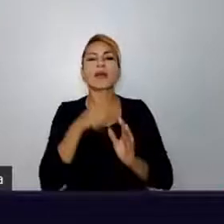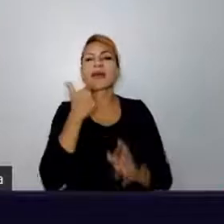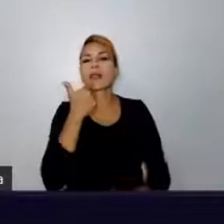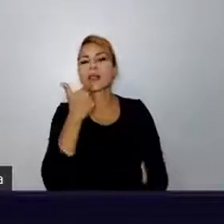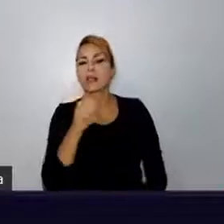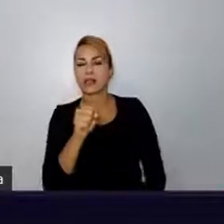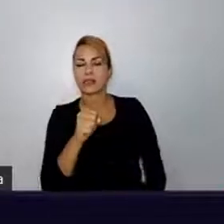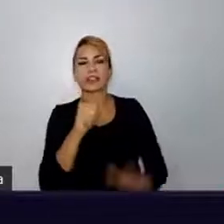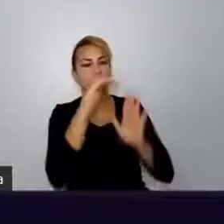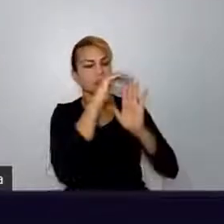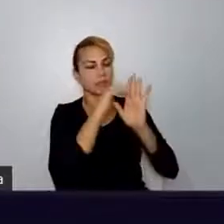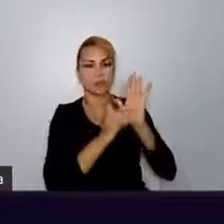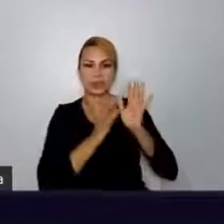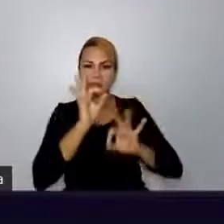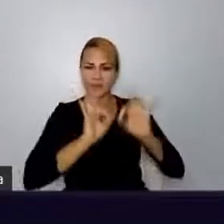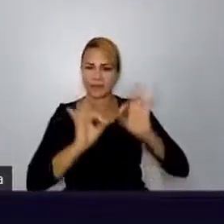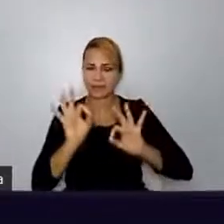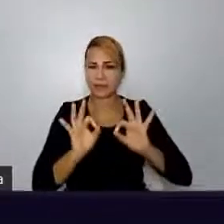Bom.